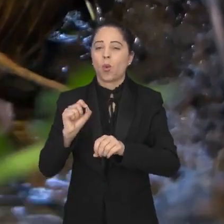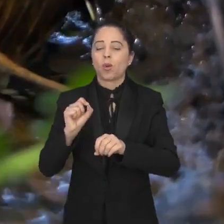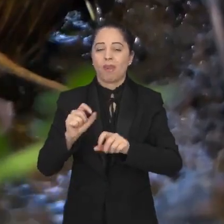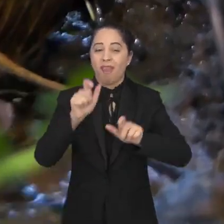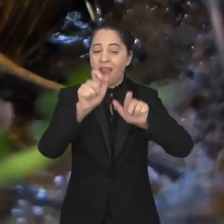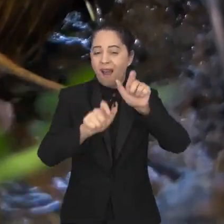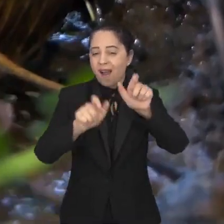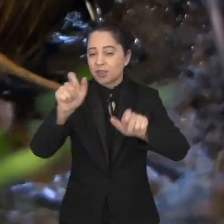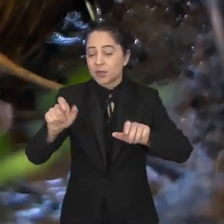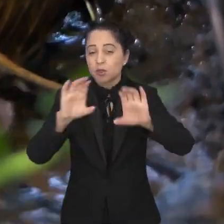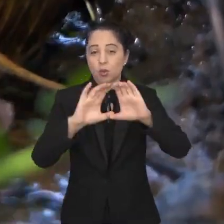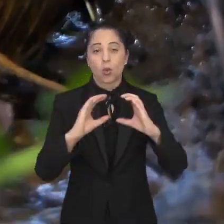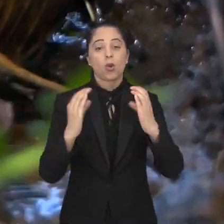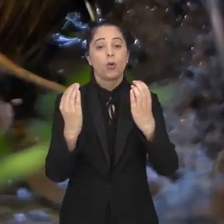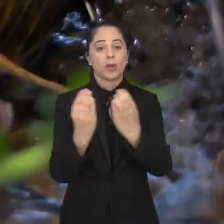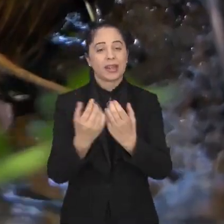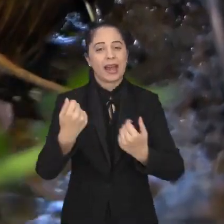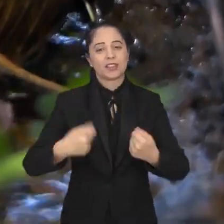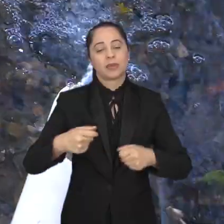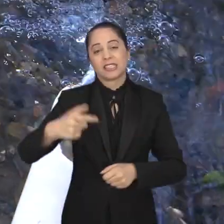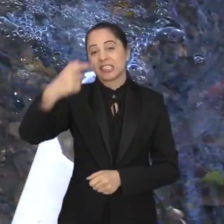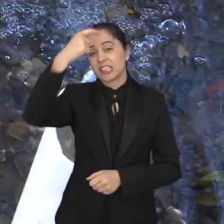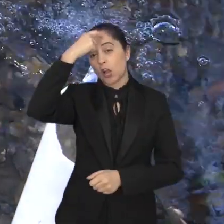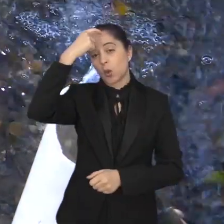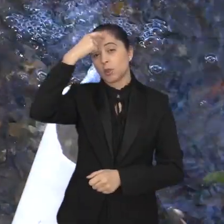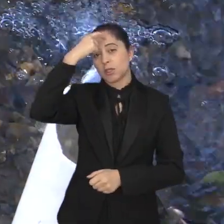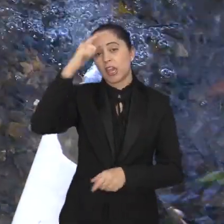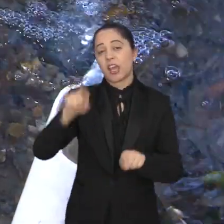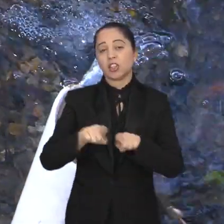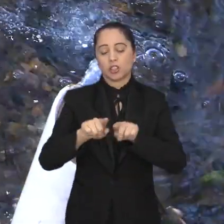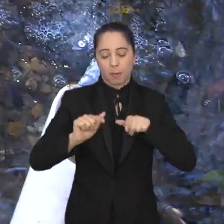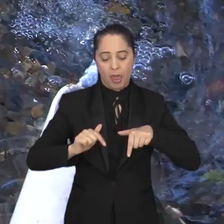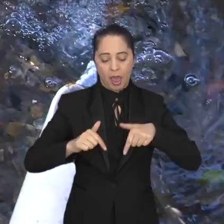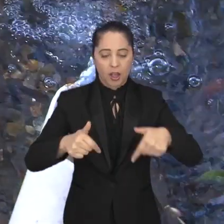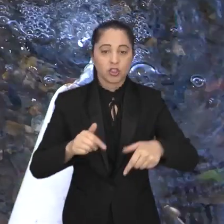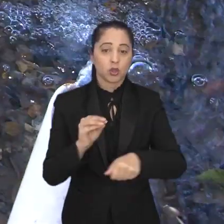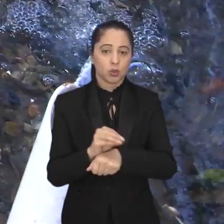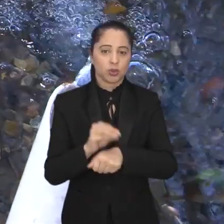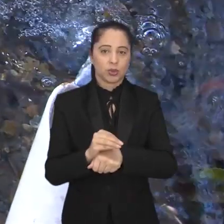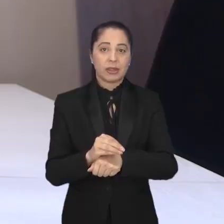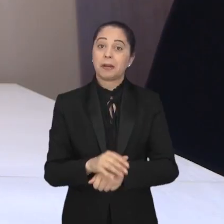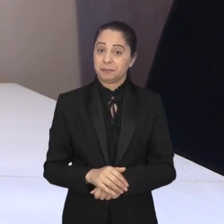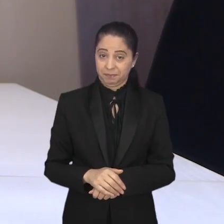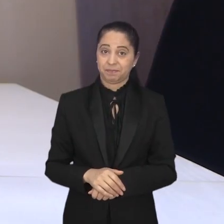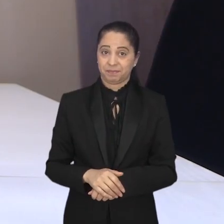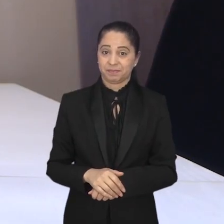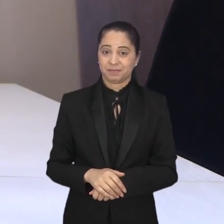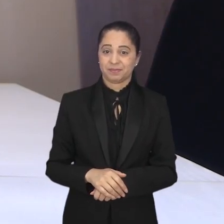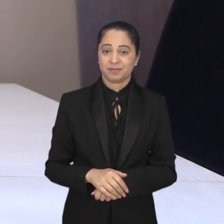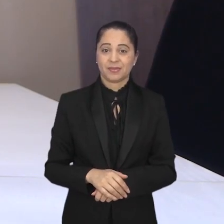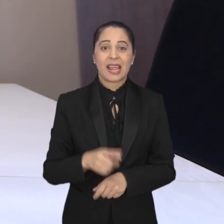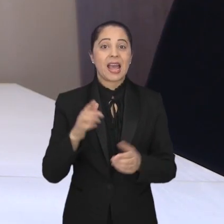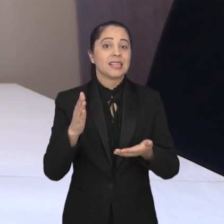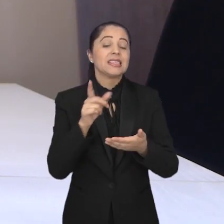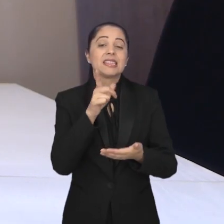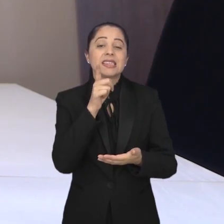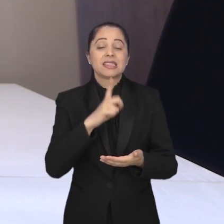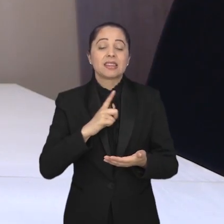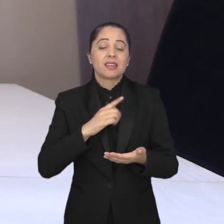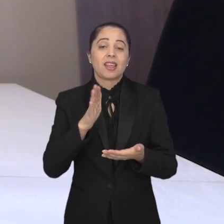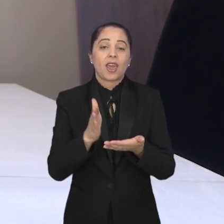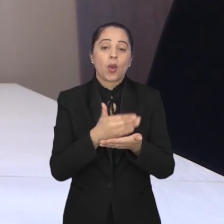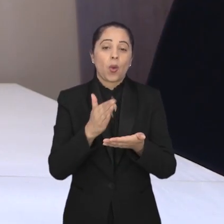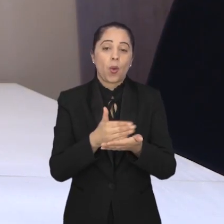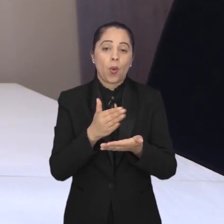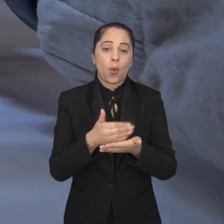está na consciência para que toda a comunidade se torne um agente no cuidado com as nascentes. Um exemplo desse trabalho está presente em um